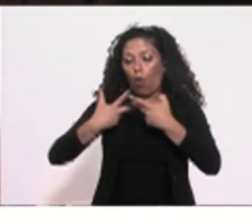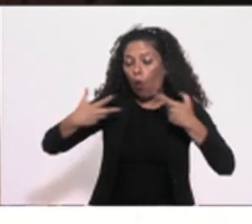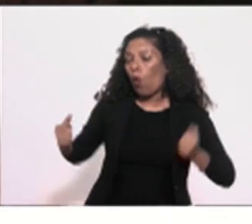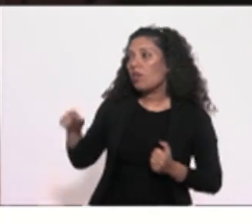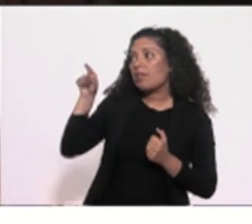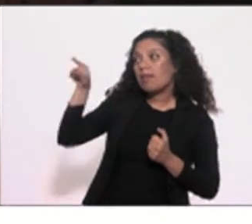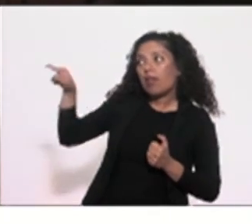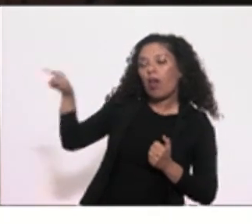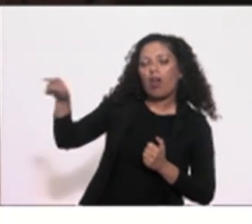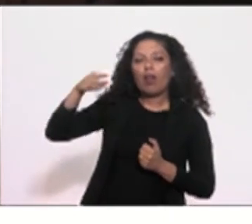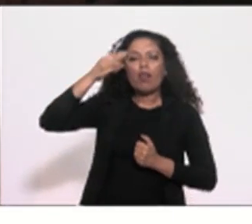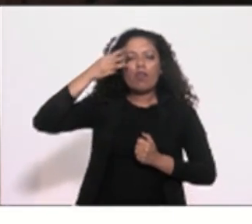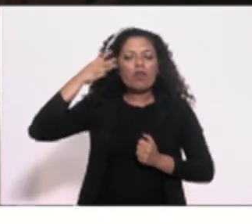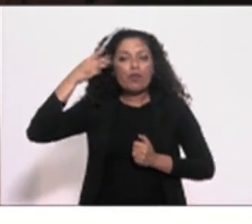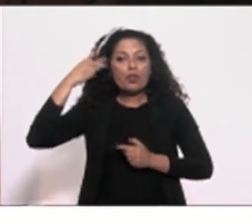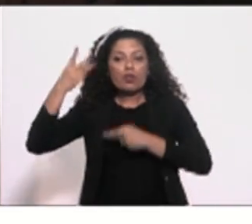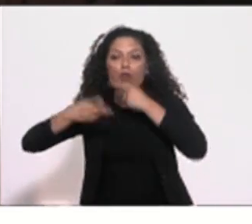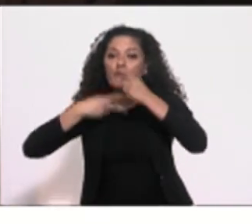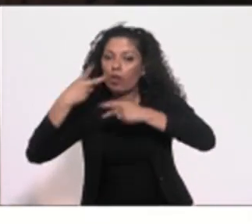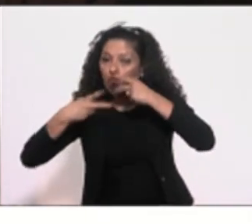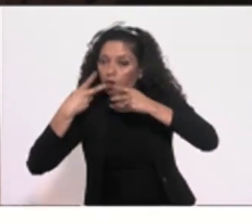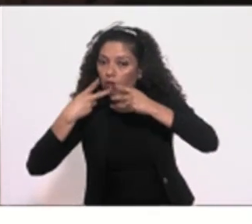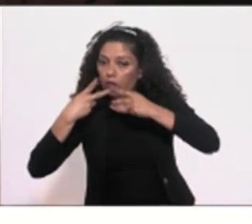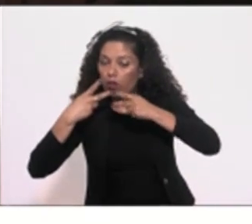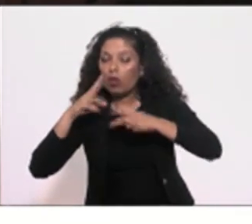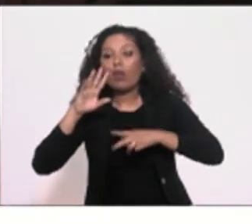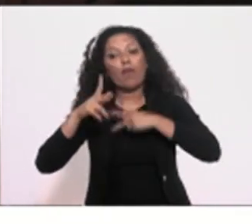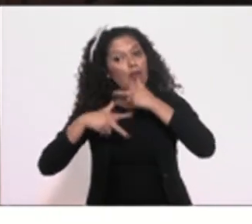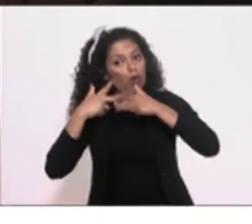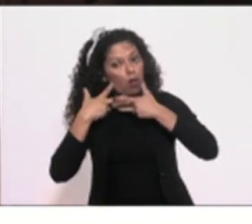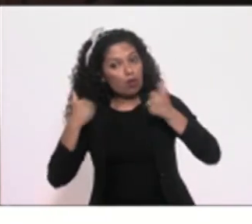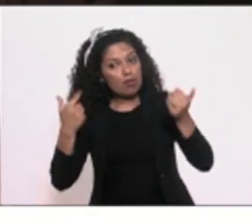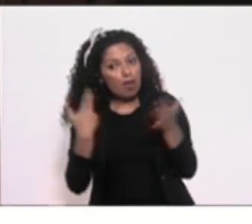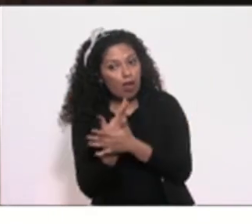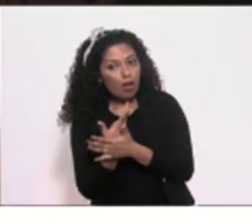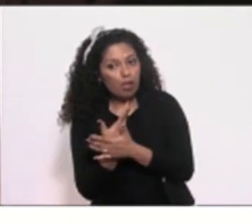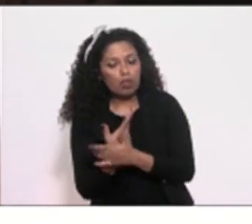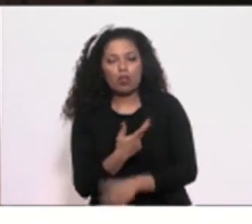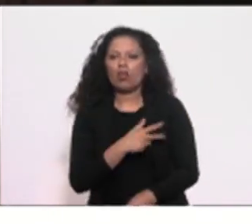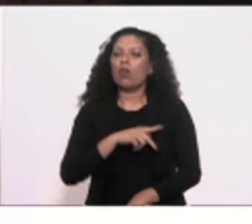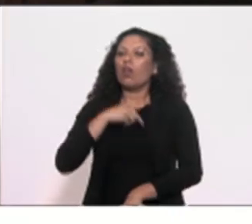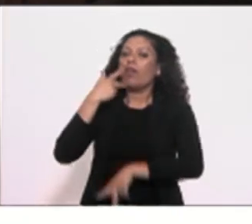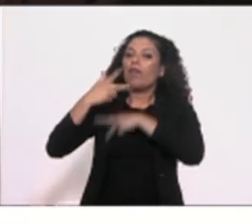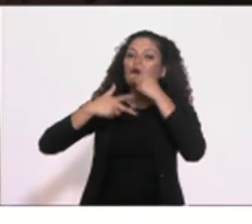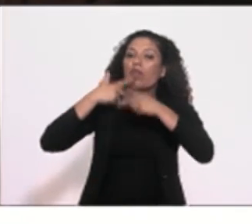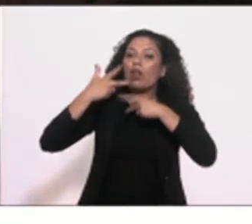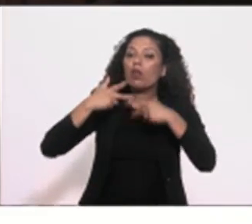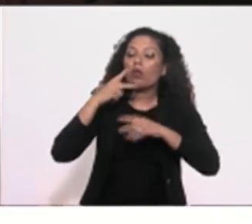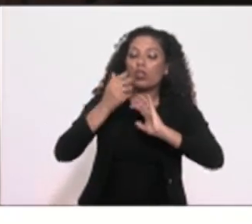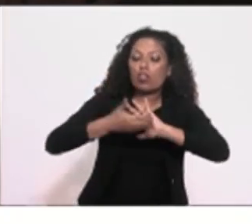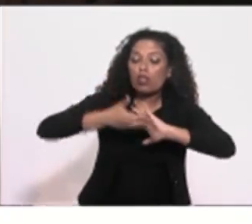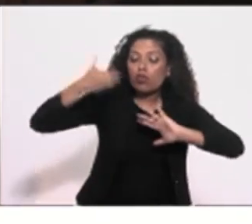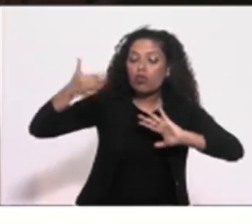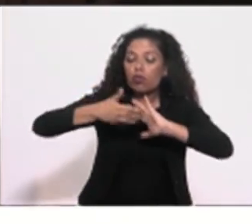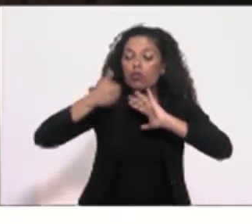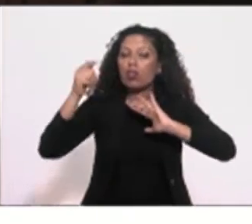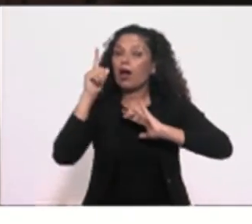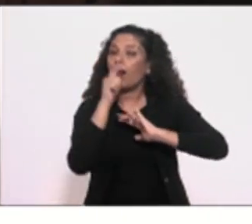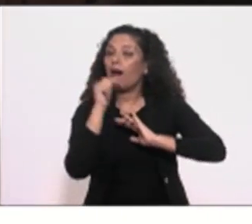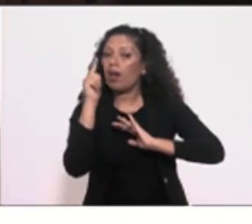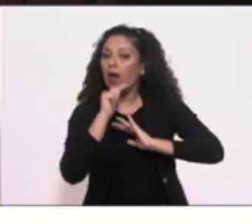que o governador havia dado, dizendo que ia retirar a água da estação que está lá